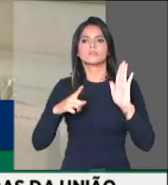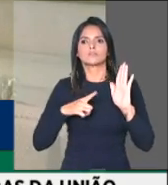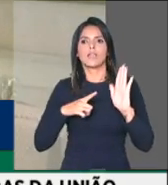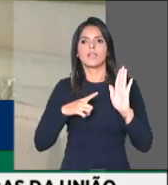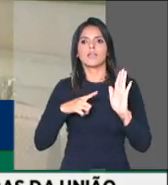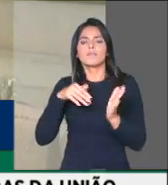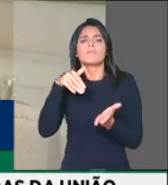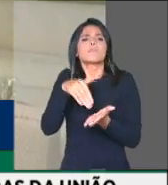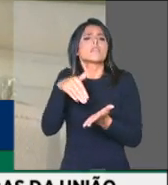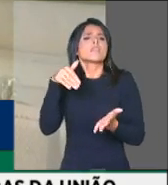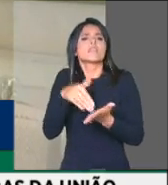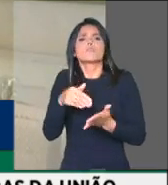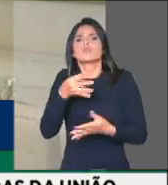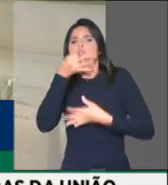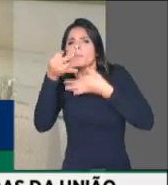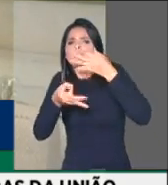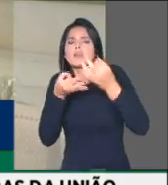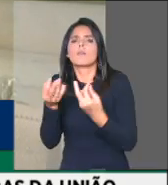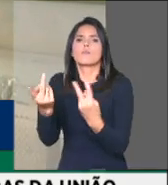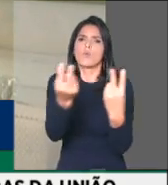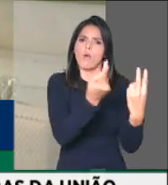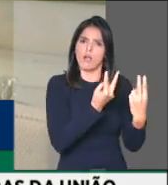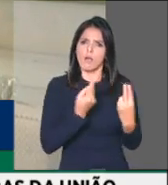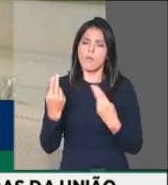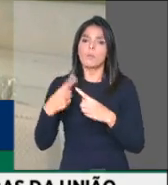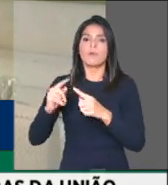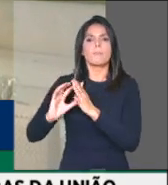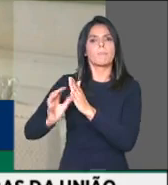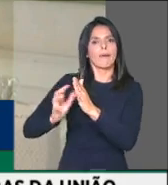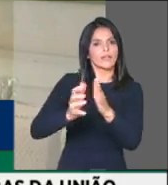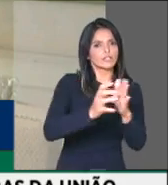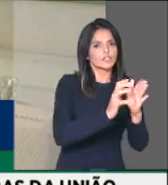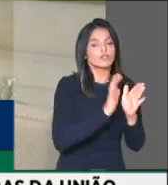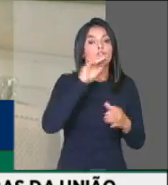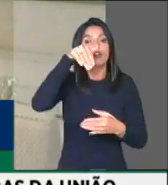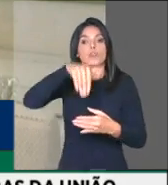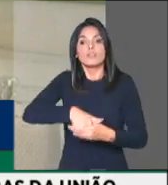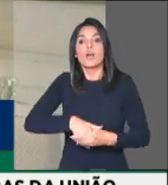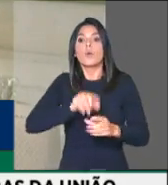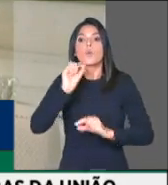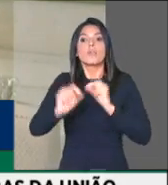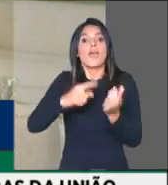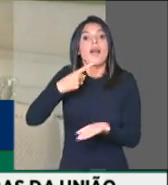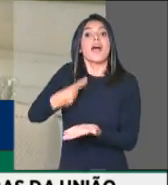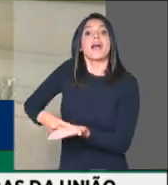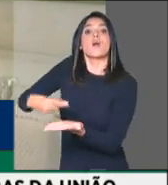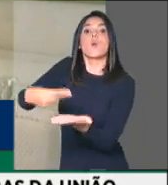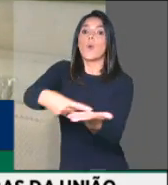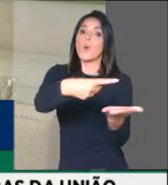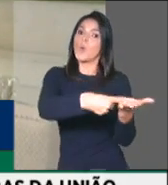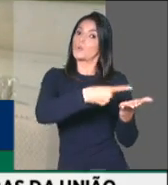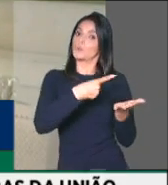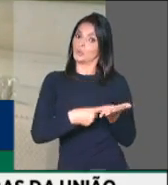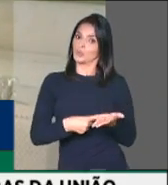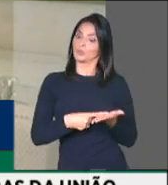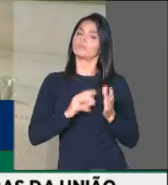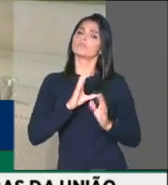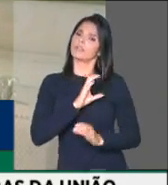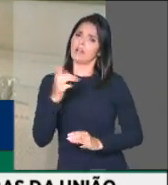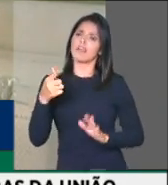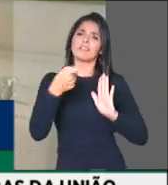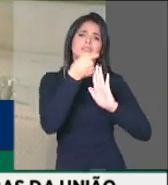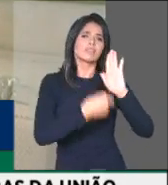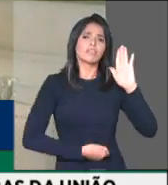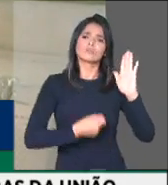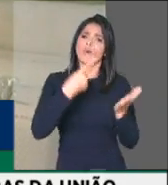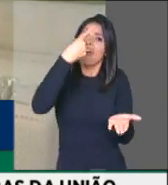unanimidade, nós costuramos esse acordo que os partidos votassem aquilo em que é o mínimo de consenso, o mínimo de consenso e está claro que nesse